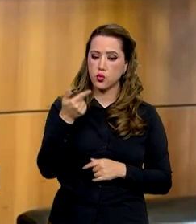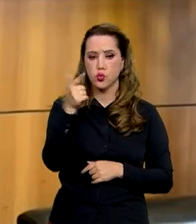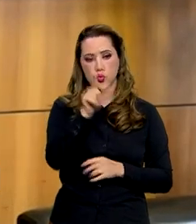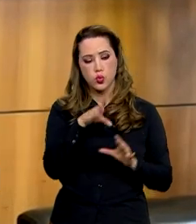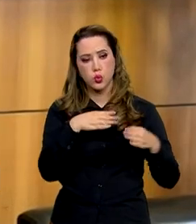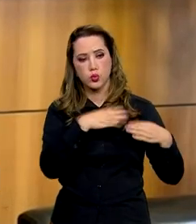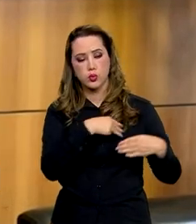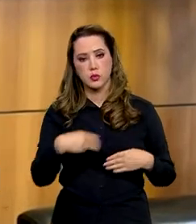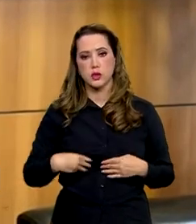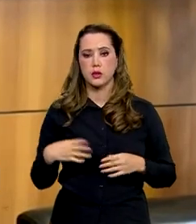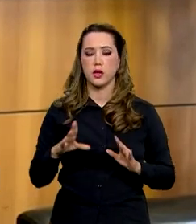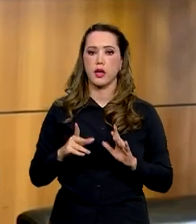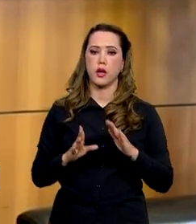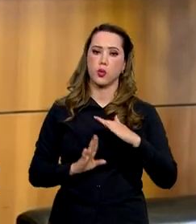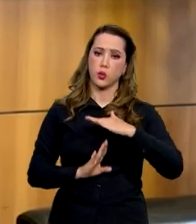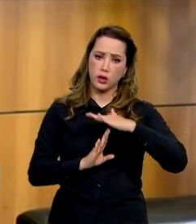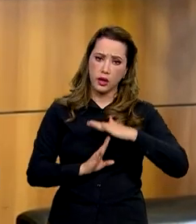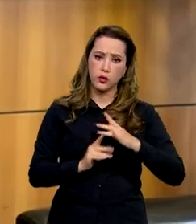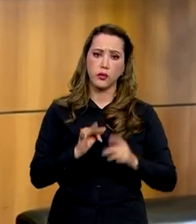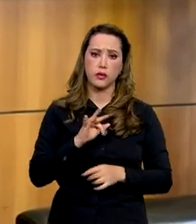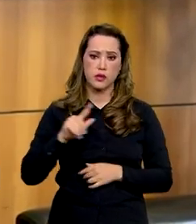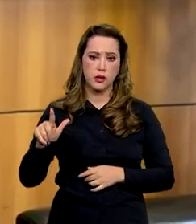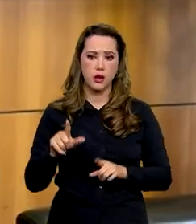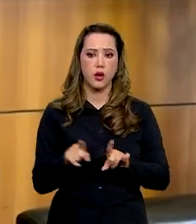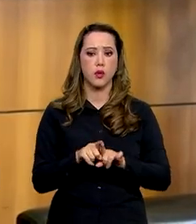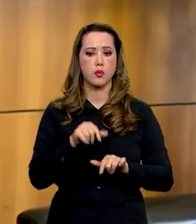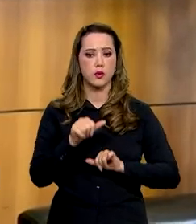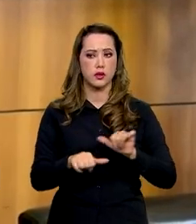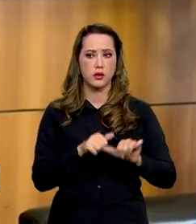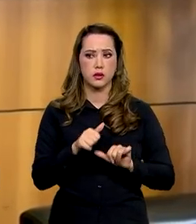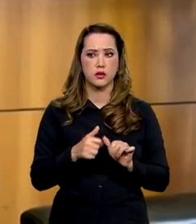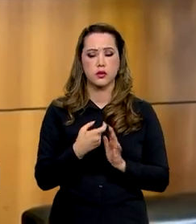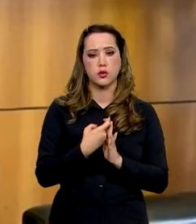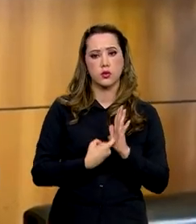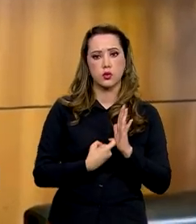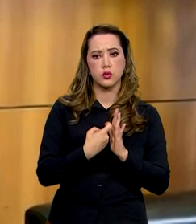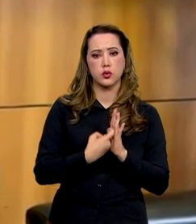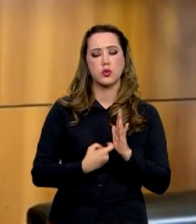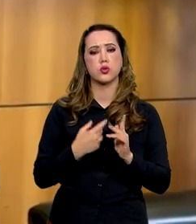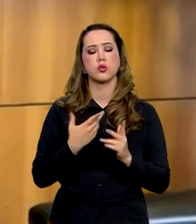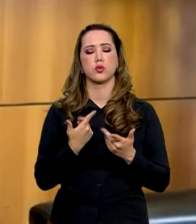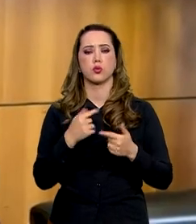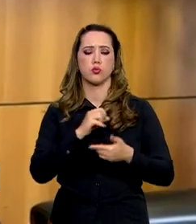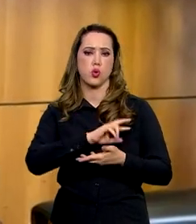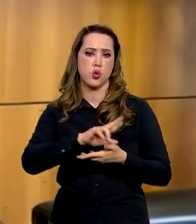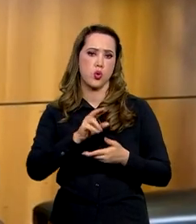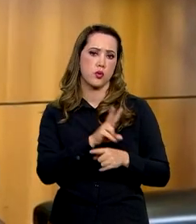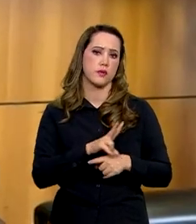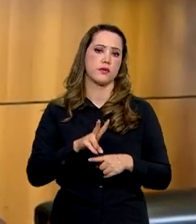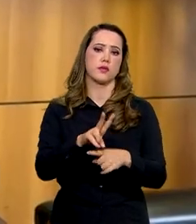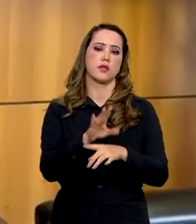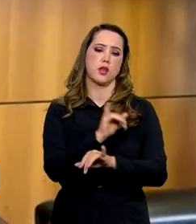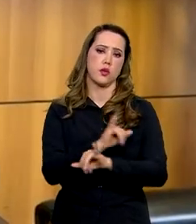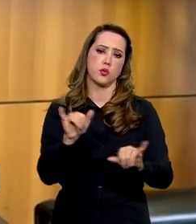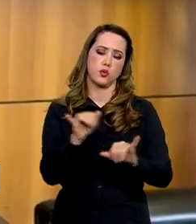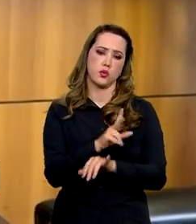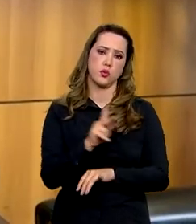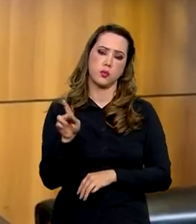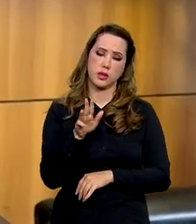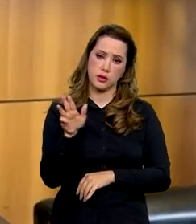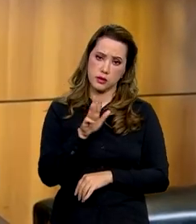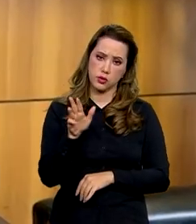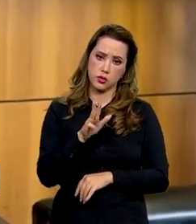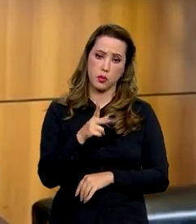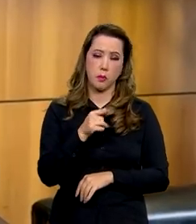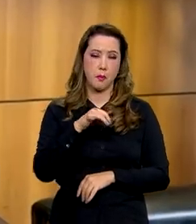acabo fiscal, reforma tributária, o que desenrola, os financiamentos, os novos anúncios do presidente Lula